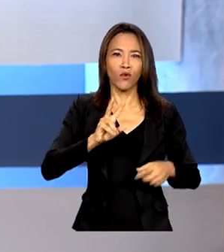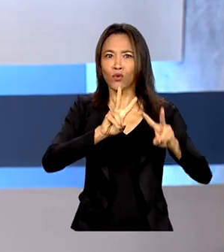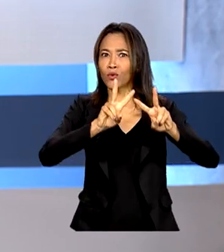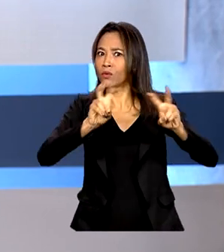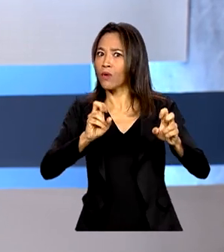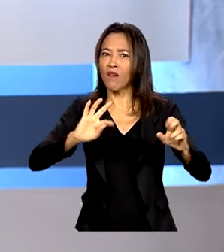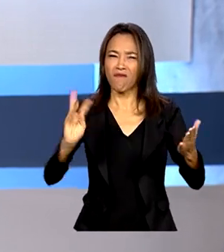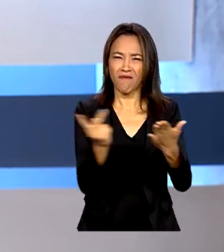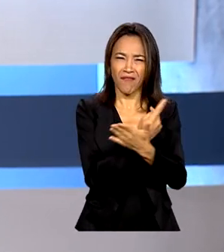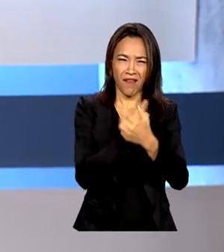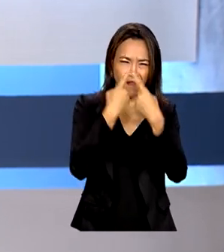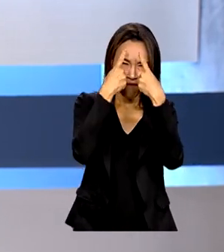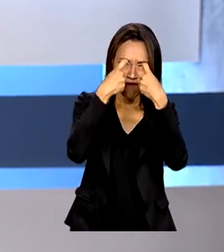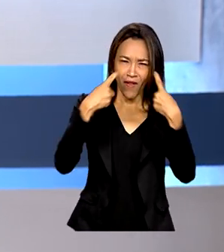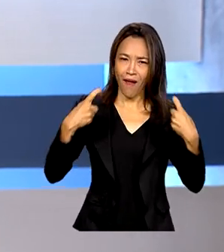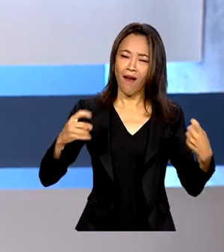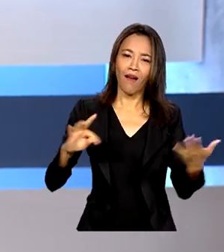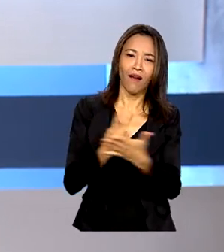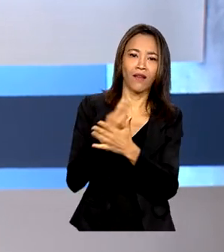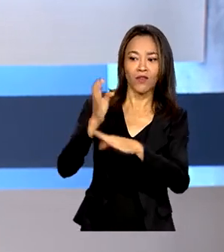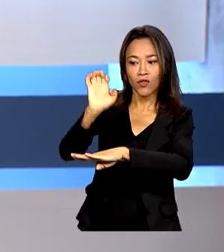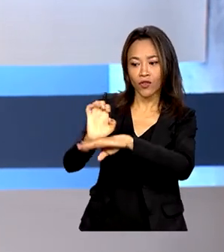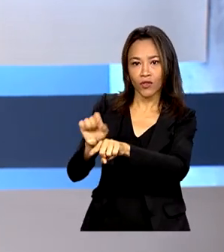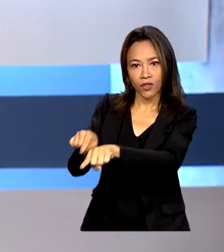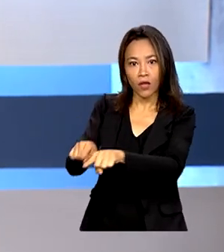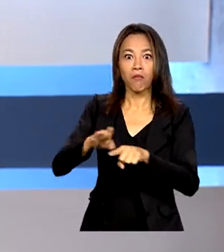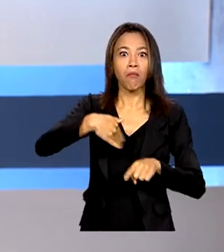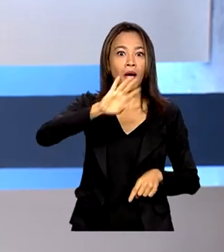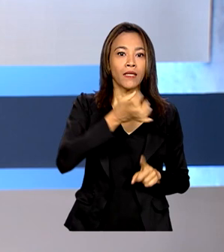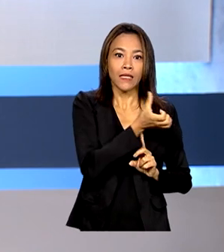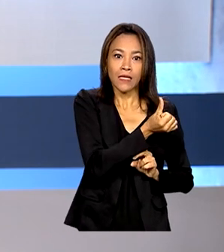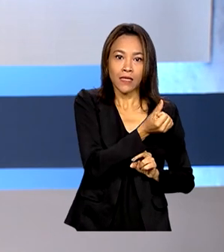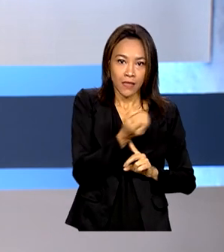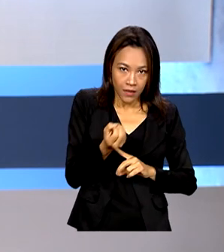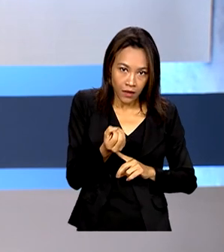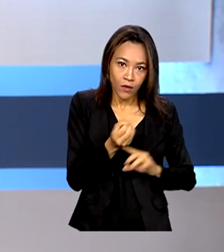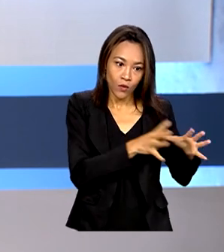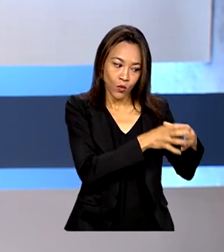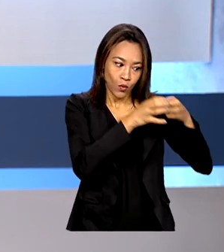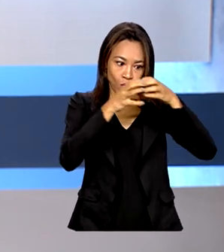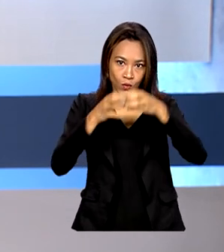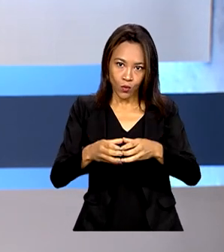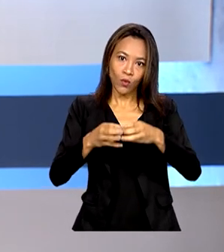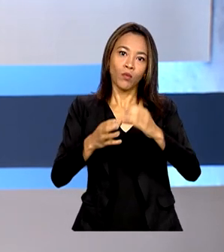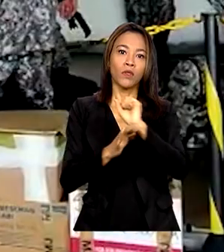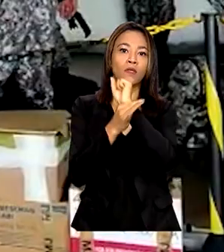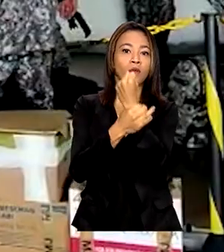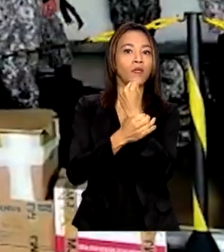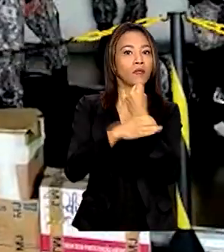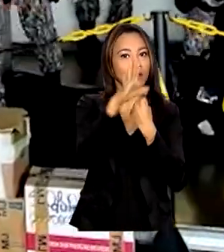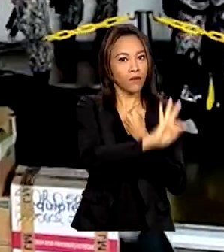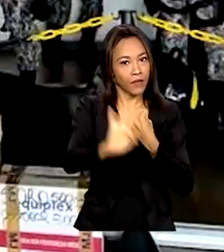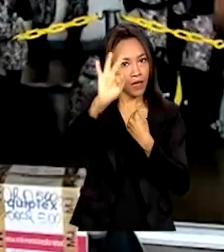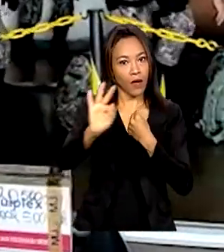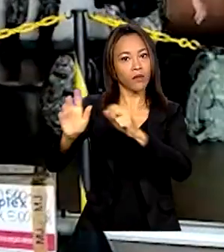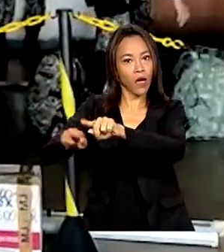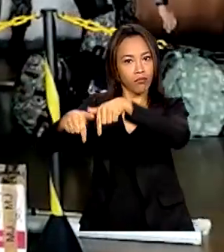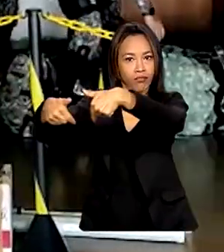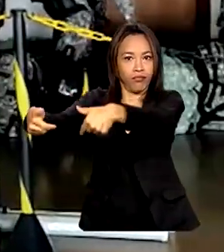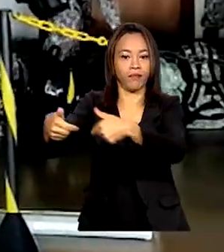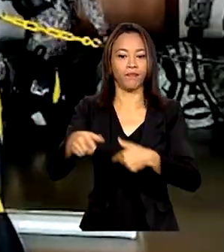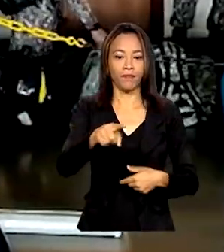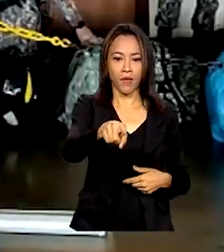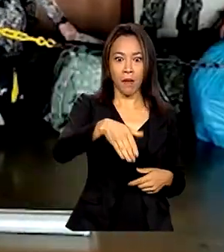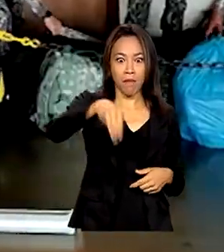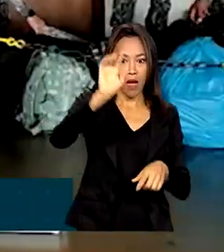violência no Rio Grande do Norte. Mais de 600 agentes da Força Nacional estão atuando no Estado. Mais 100